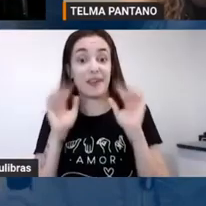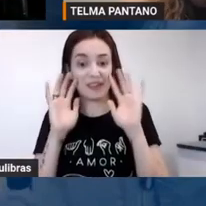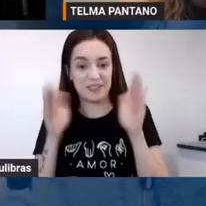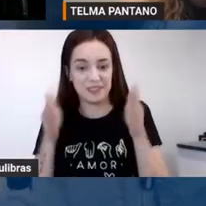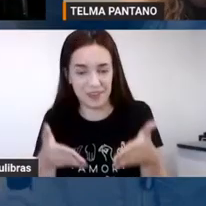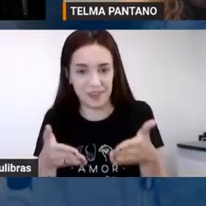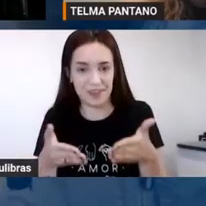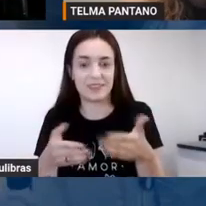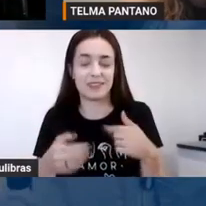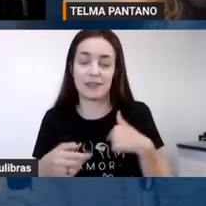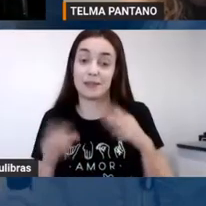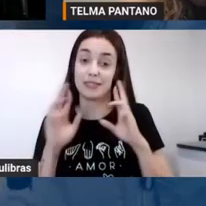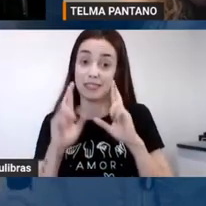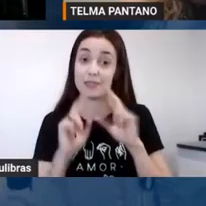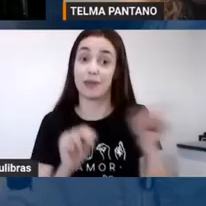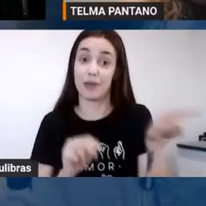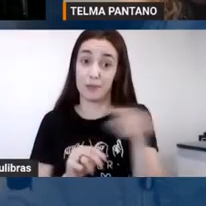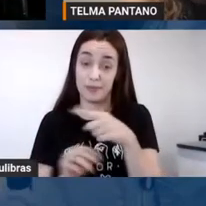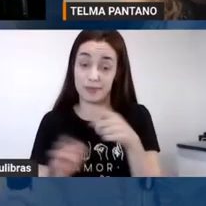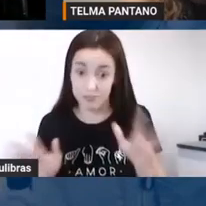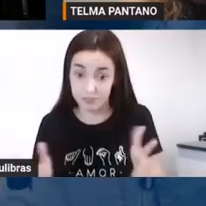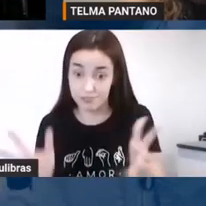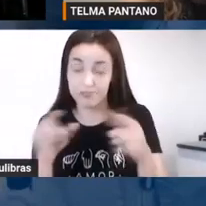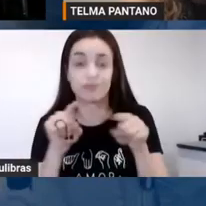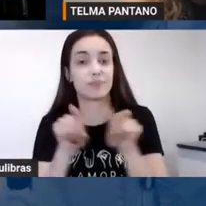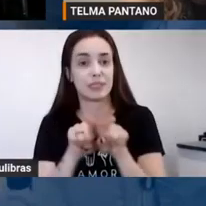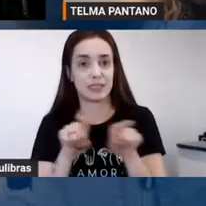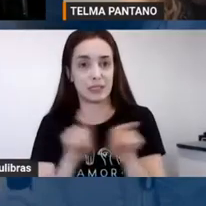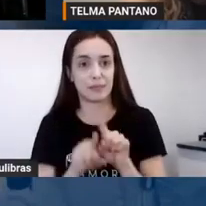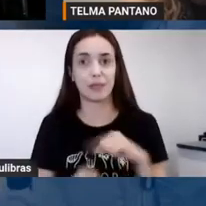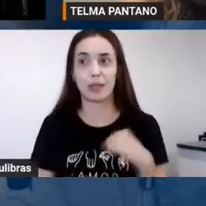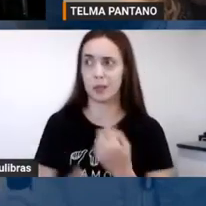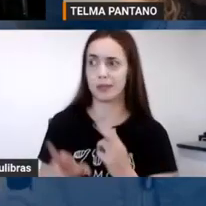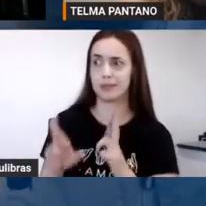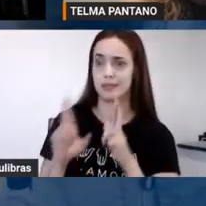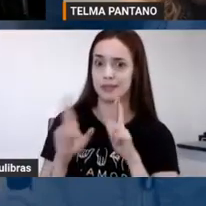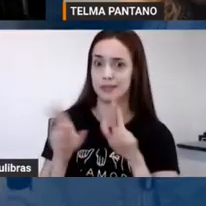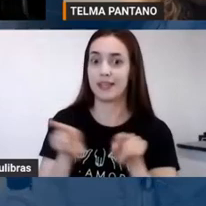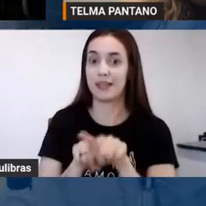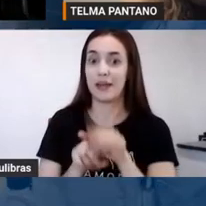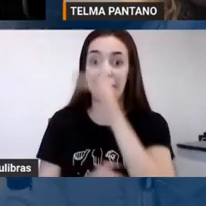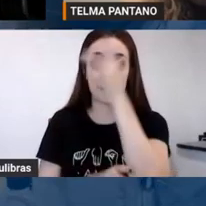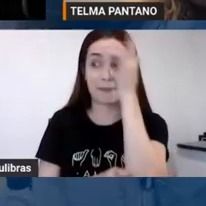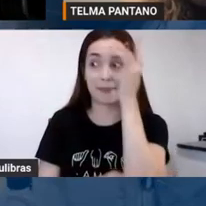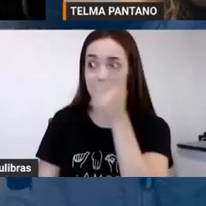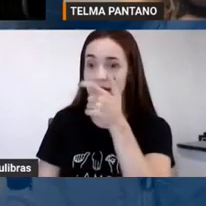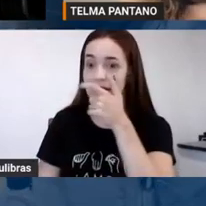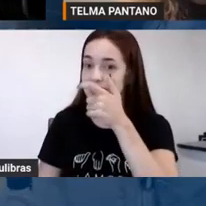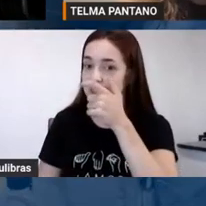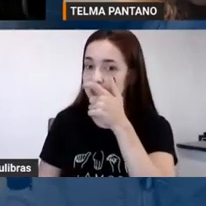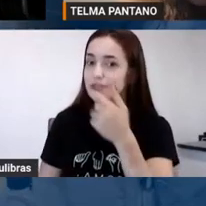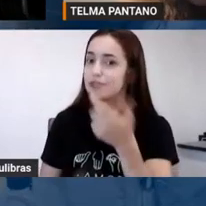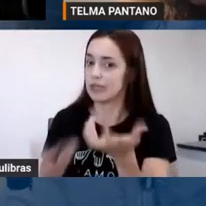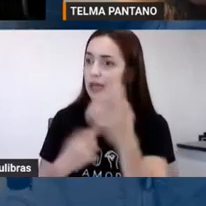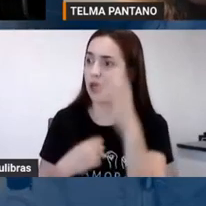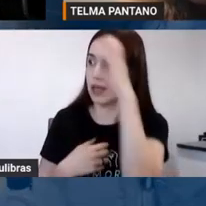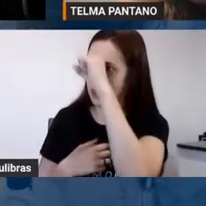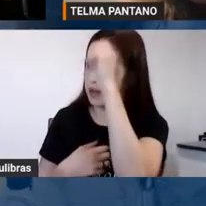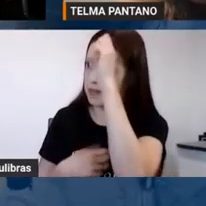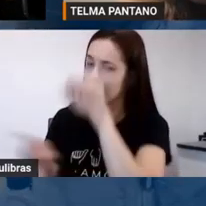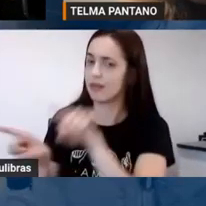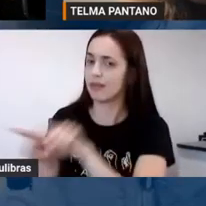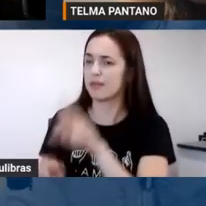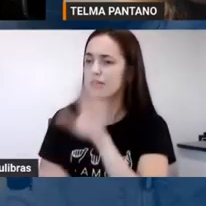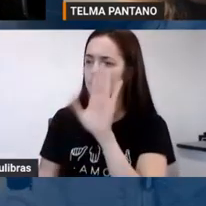certeza, Thelma, a expectativa é de todo esse público para aprender demais aí contigo. Já tive a oportunidade de te ouvir